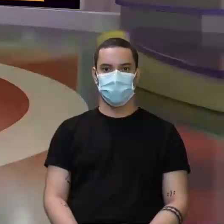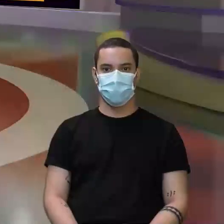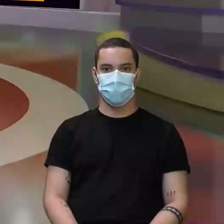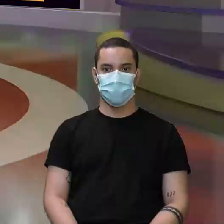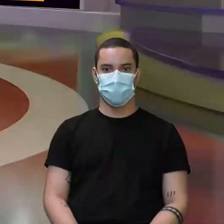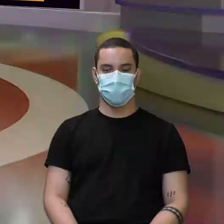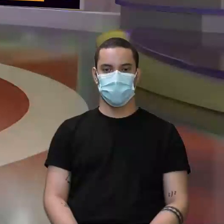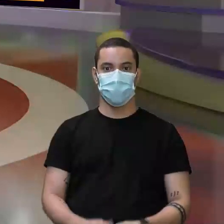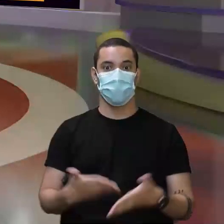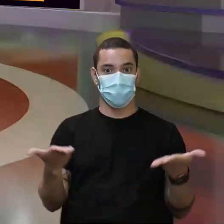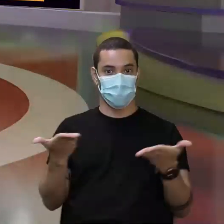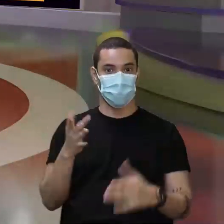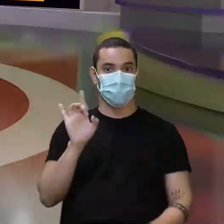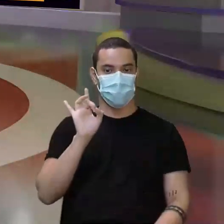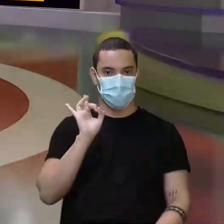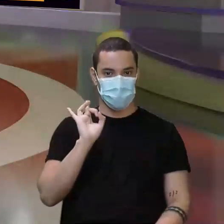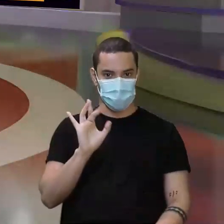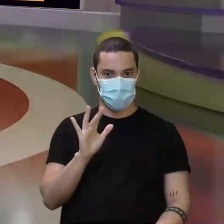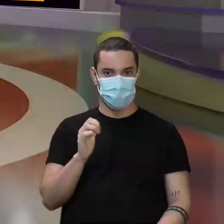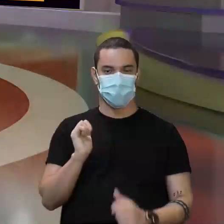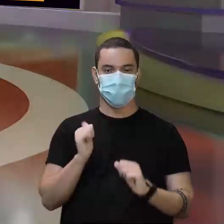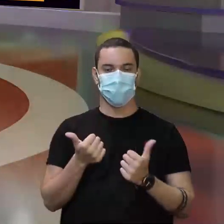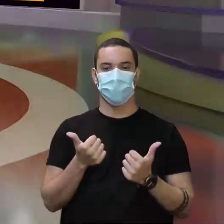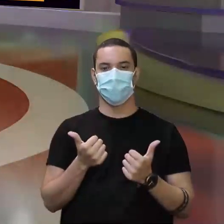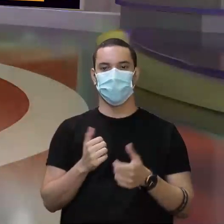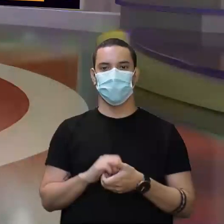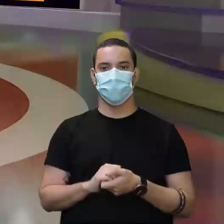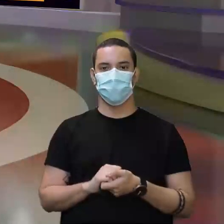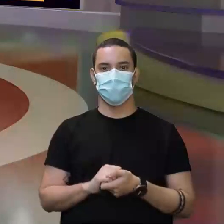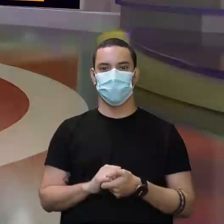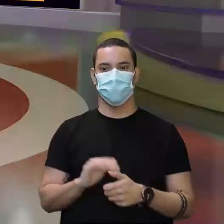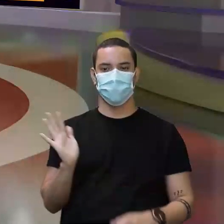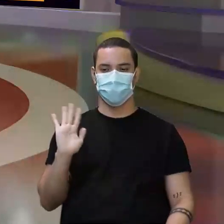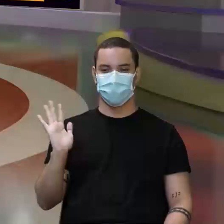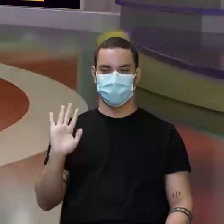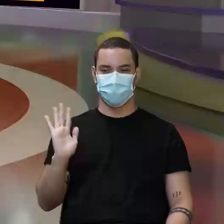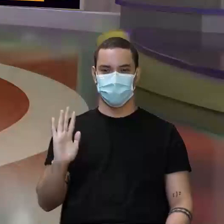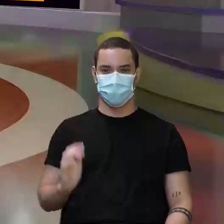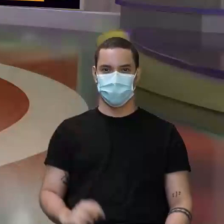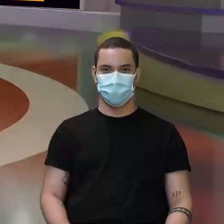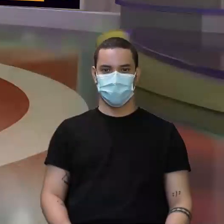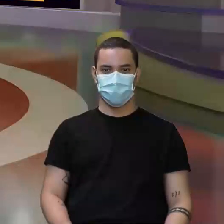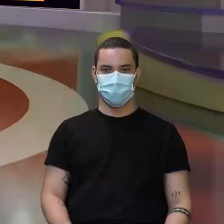E isso é isso. Por hoje é só, pessoal. Até a aula. E tchau, tchau.